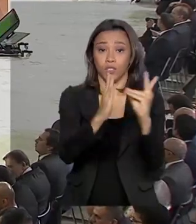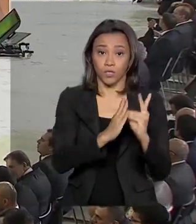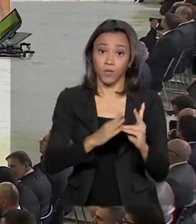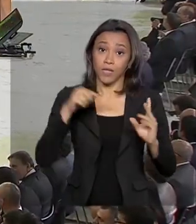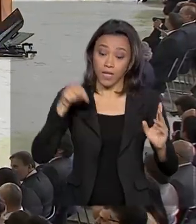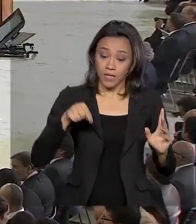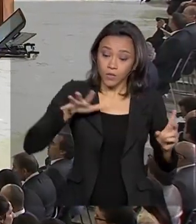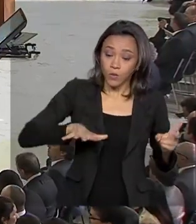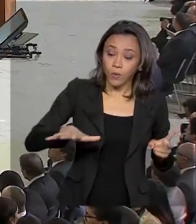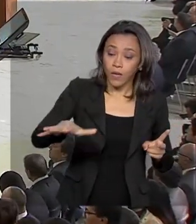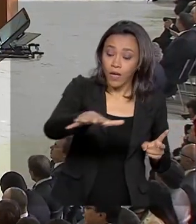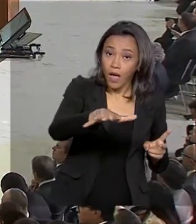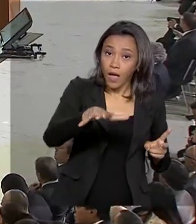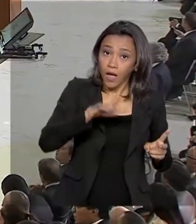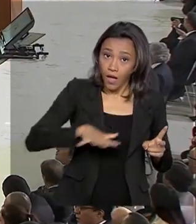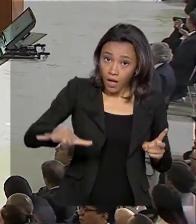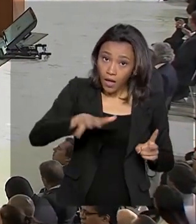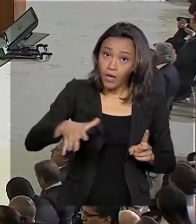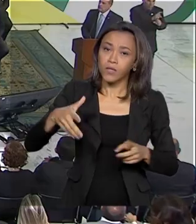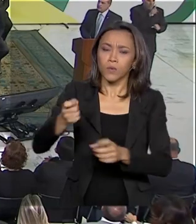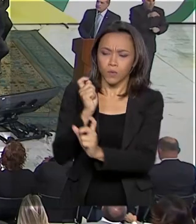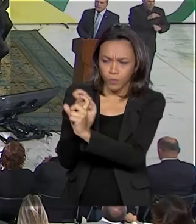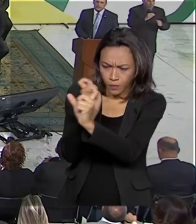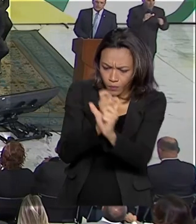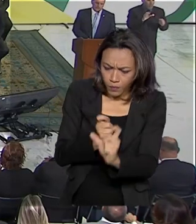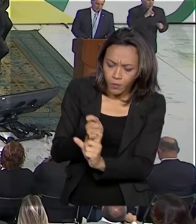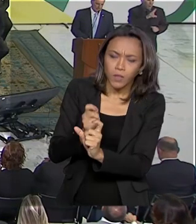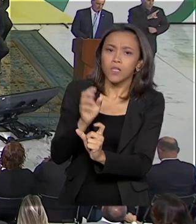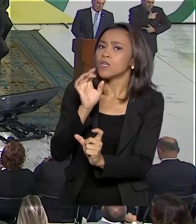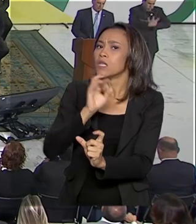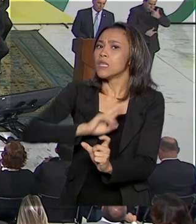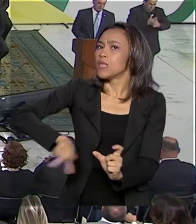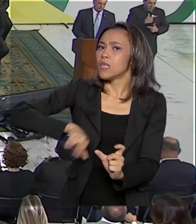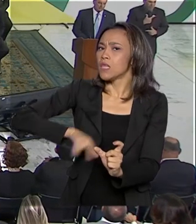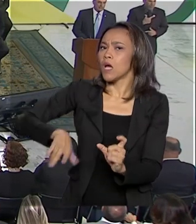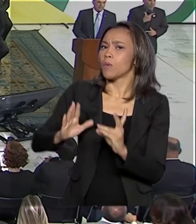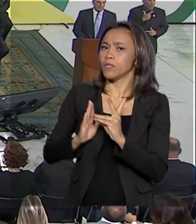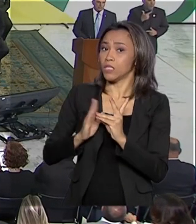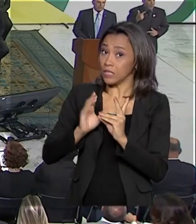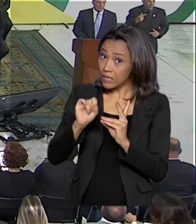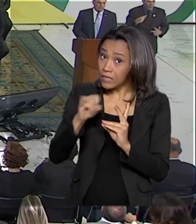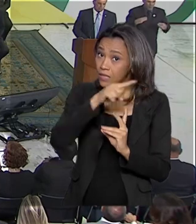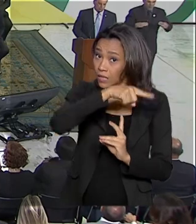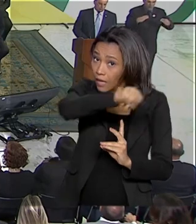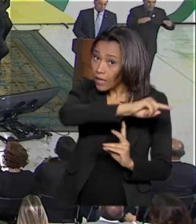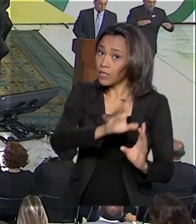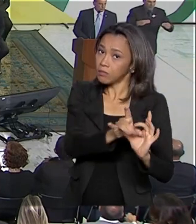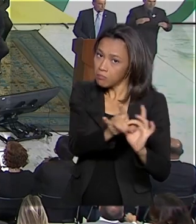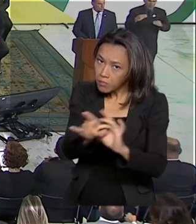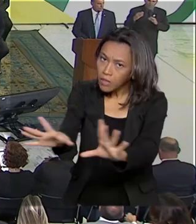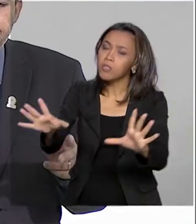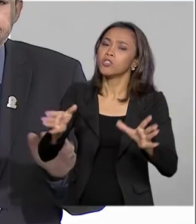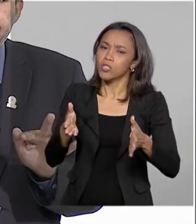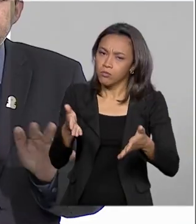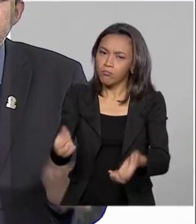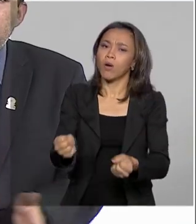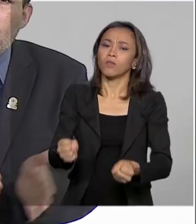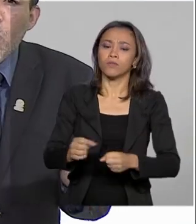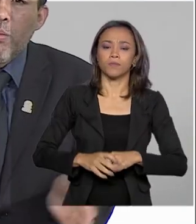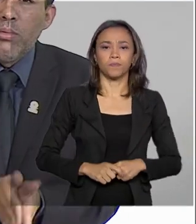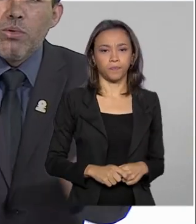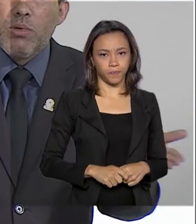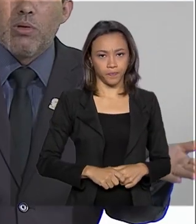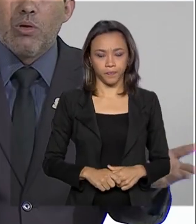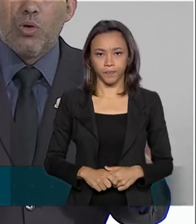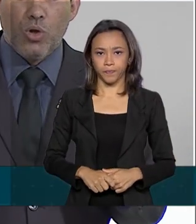nessas áreas, o garimpo só poderá ser exercido por não indígenas se houver consentimento dos índios daquela região. As tribos